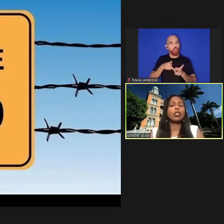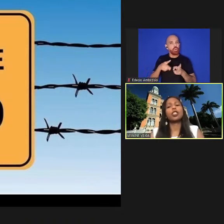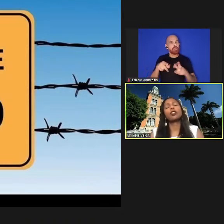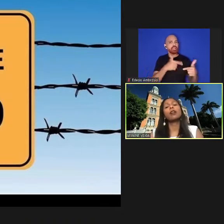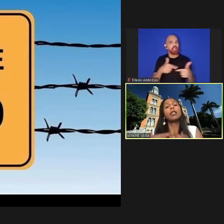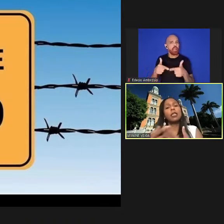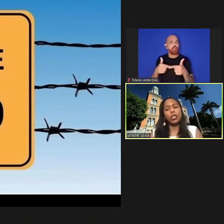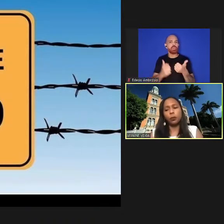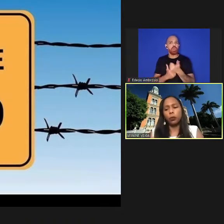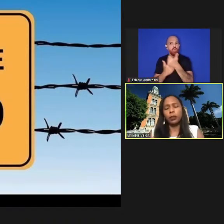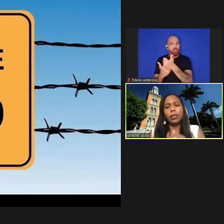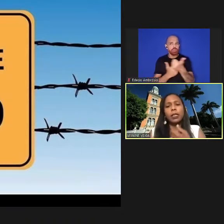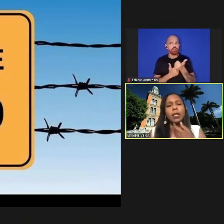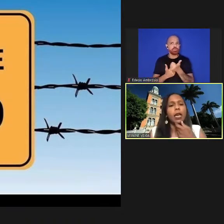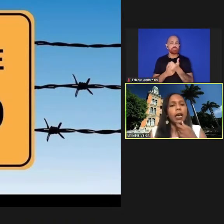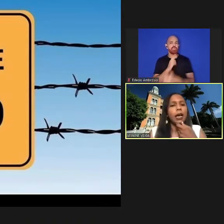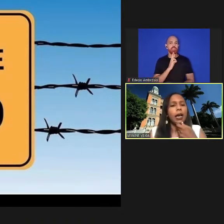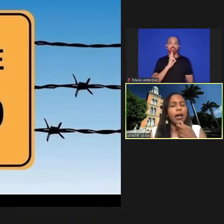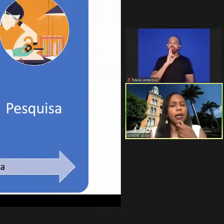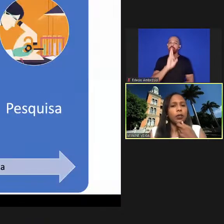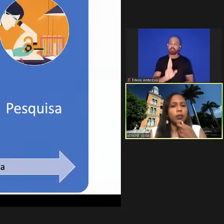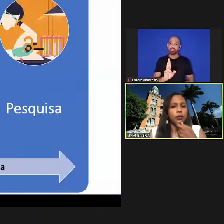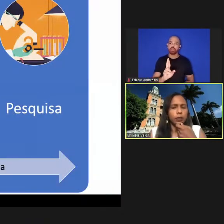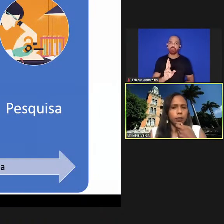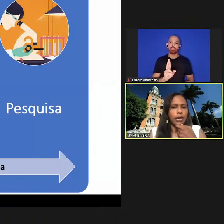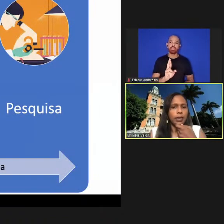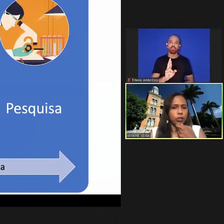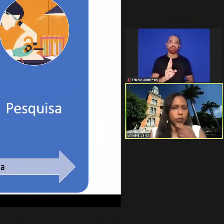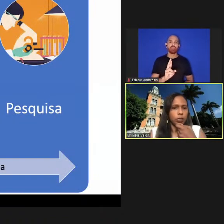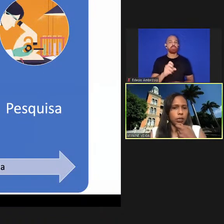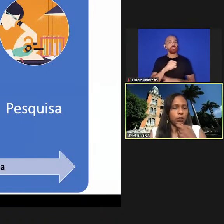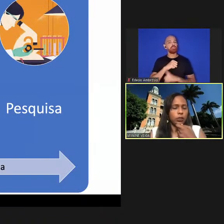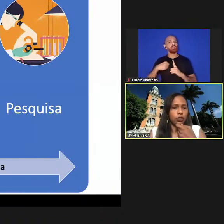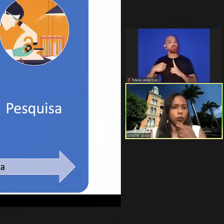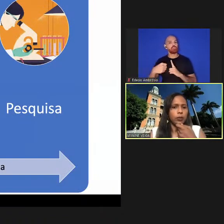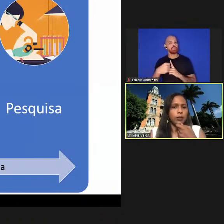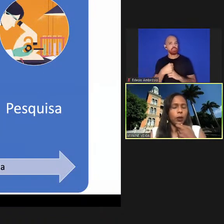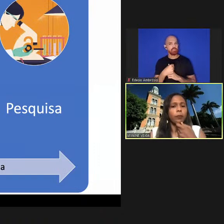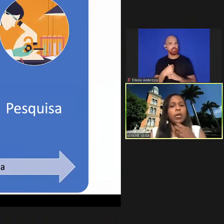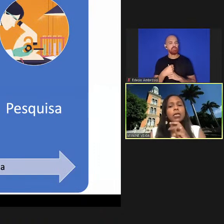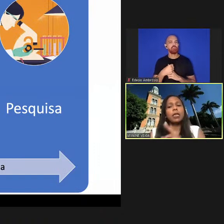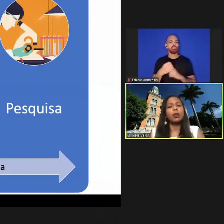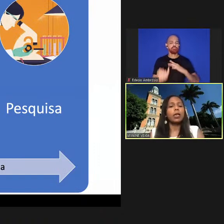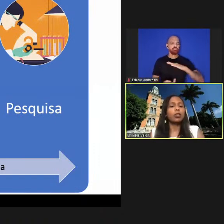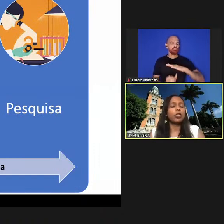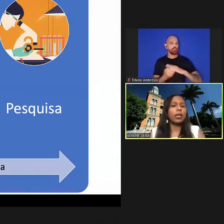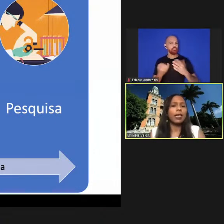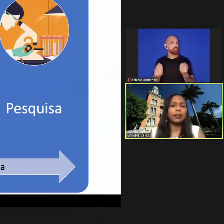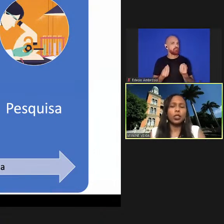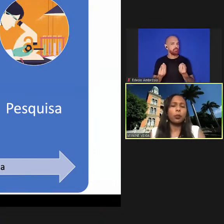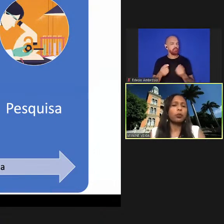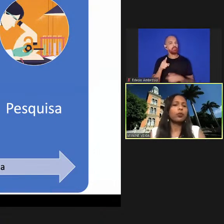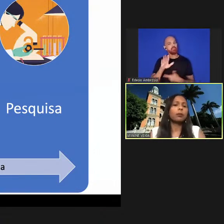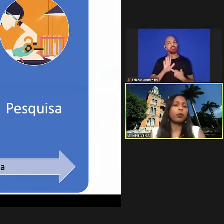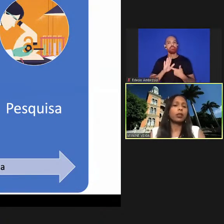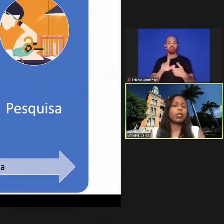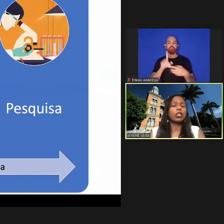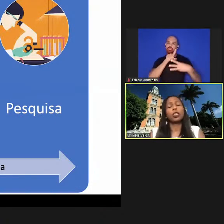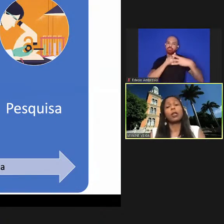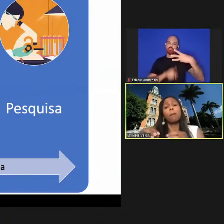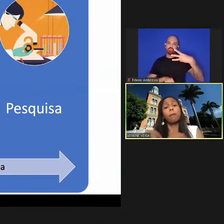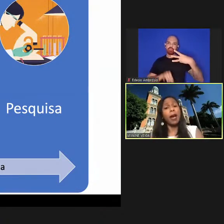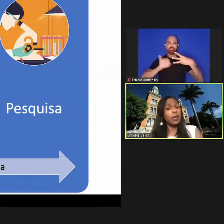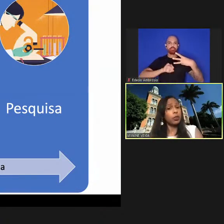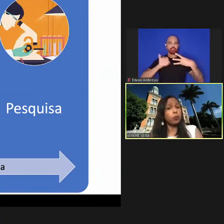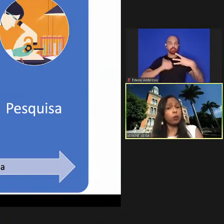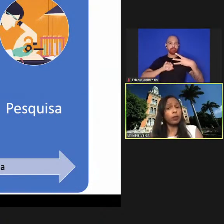colaborativa e responder a nossa sociedade e a nossa instituição e aí eu quero destacar três pontos importantes